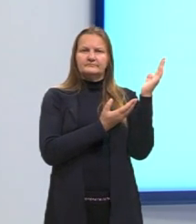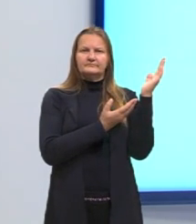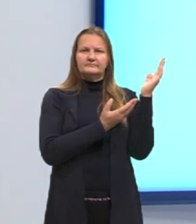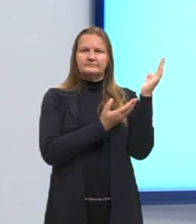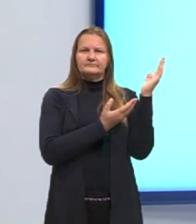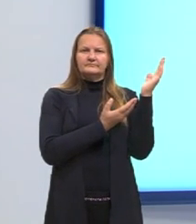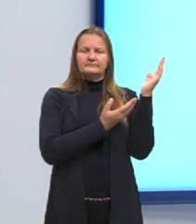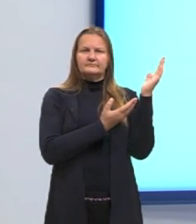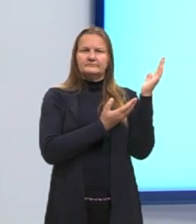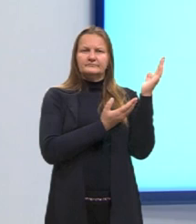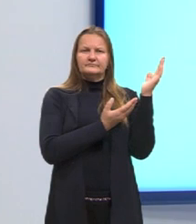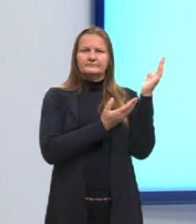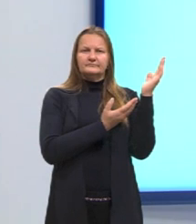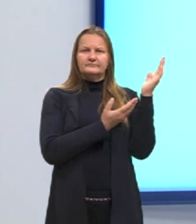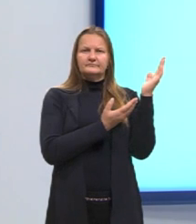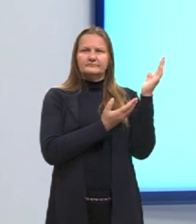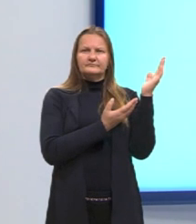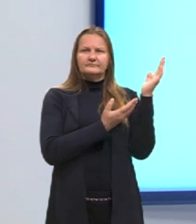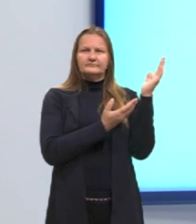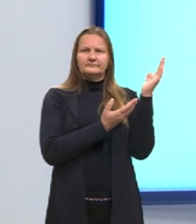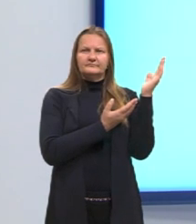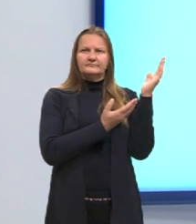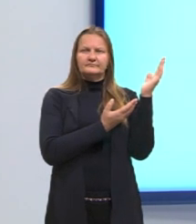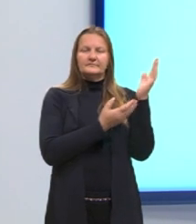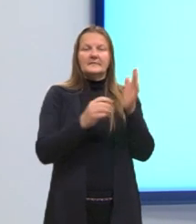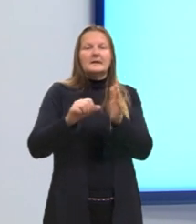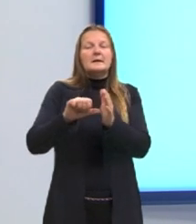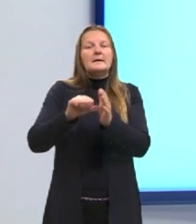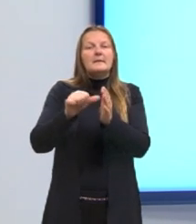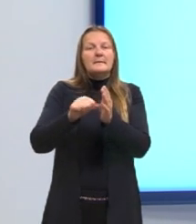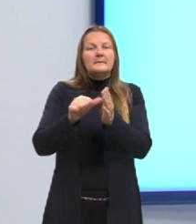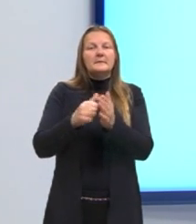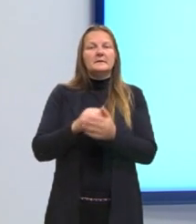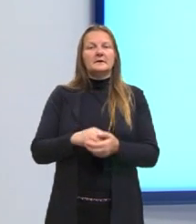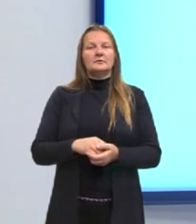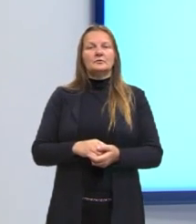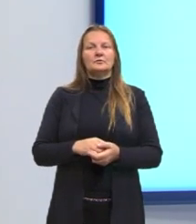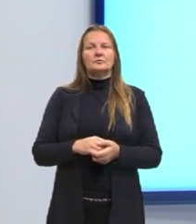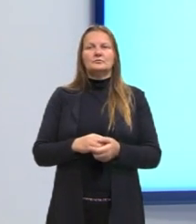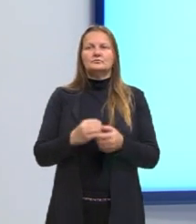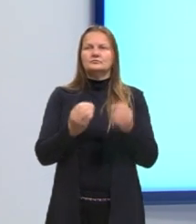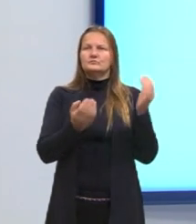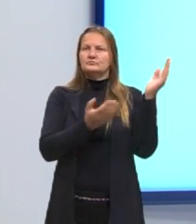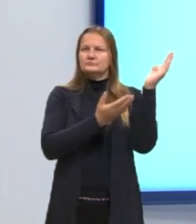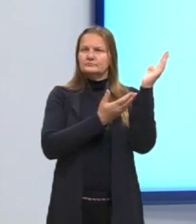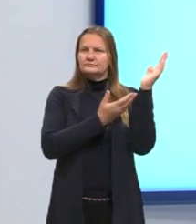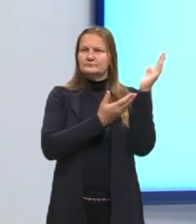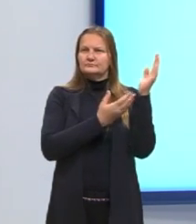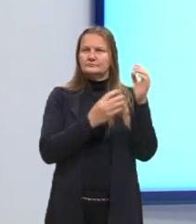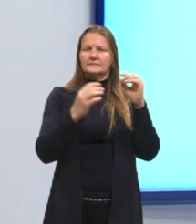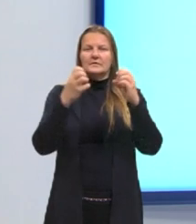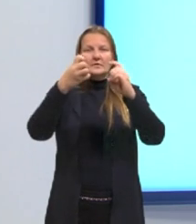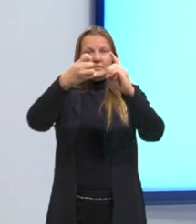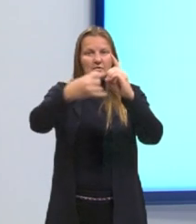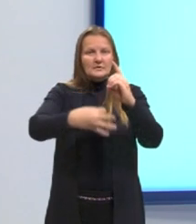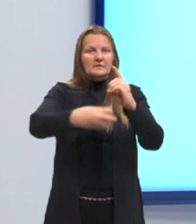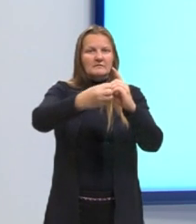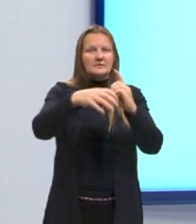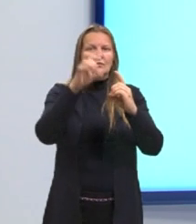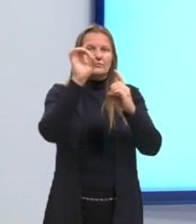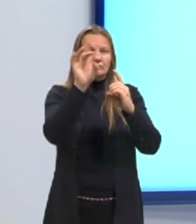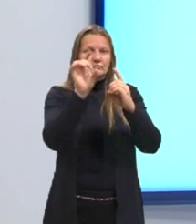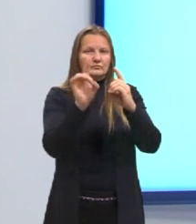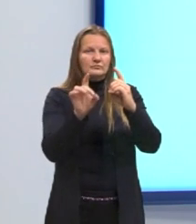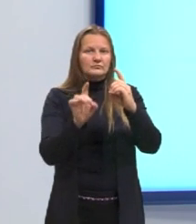segundo a gramática normativa. E primeiro nós temos, aqui na tela também, uma breve definição sobre cada um dos